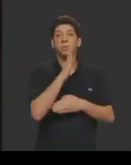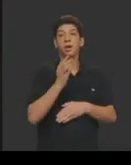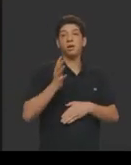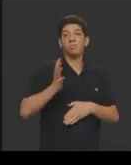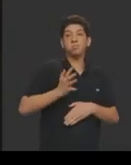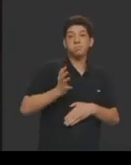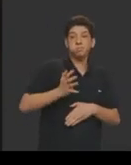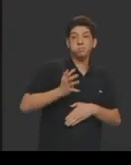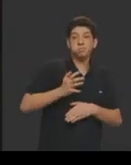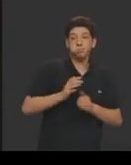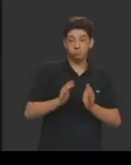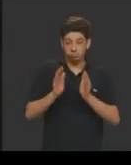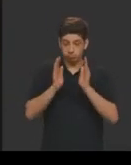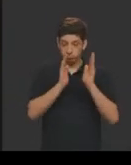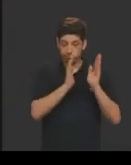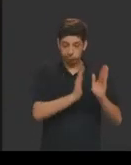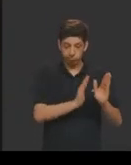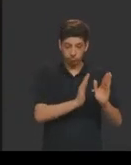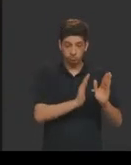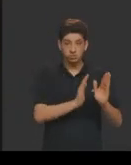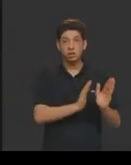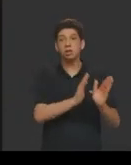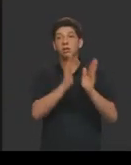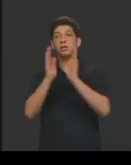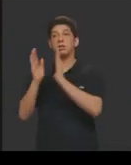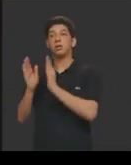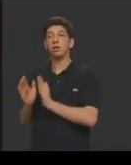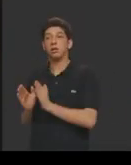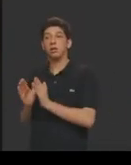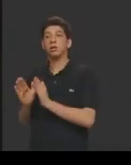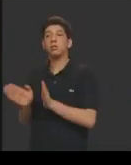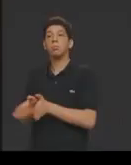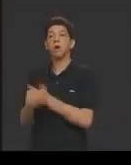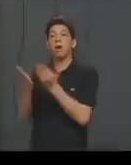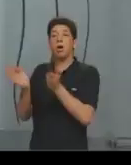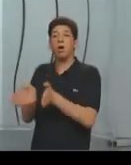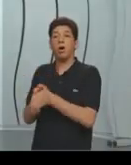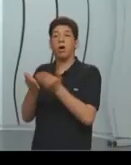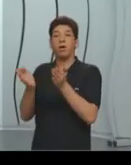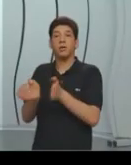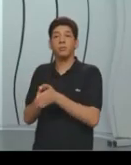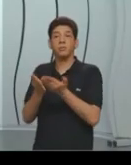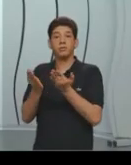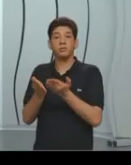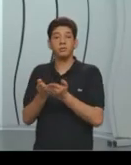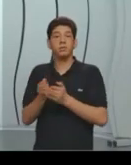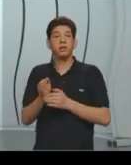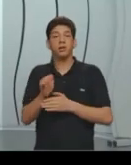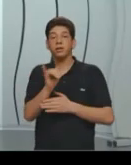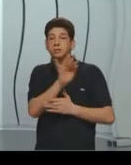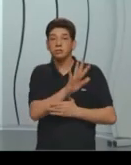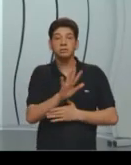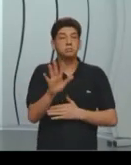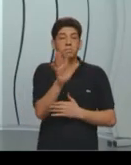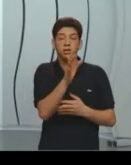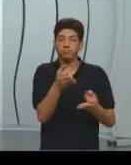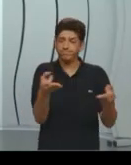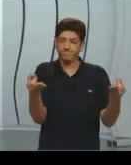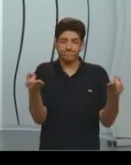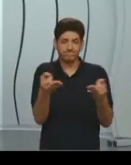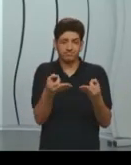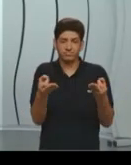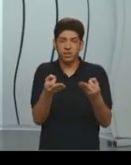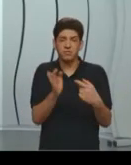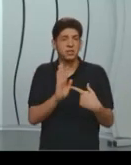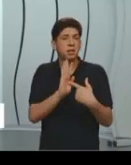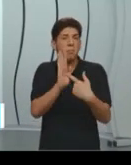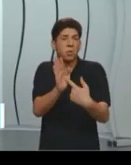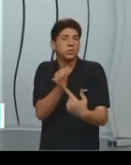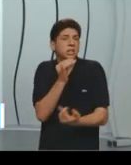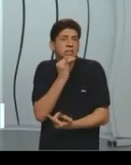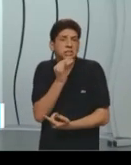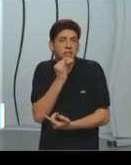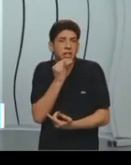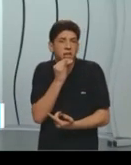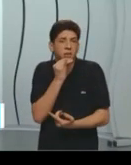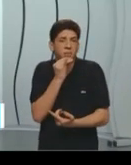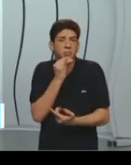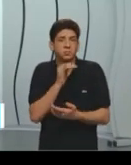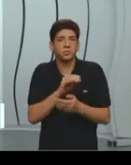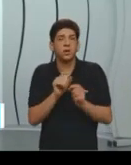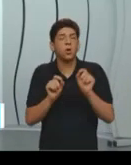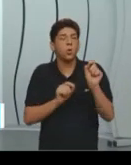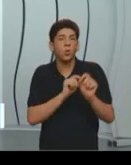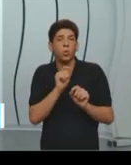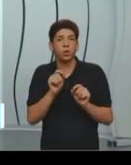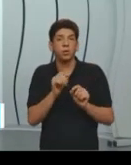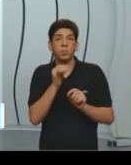com muita pobreza, que isso é a definição do que é desigualdade, desigualdade social, essa foto é emblemática também, e vai mostrar isso, e a gente tem muito próspero, aquela